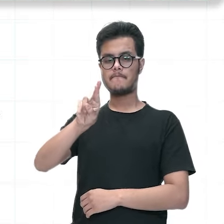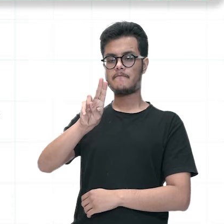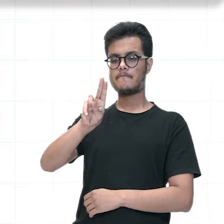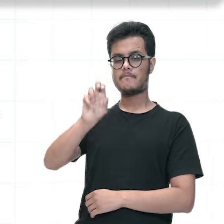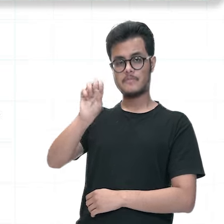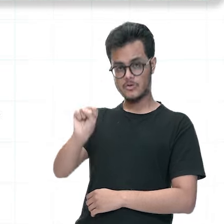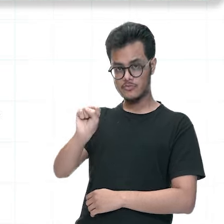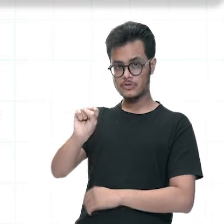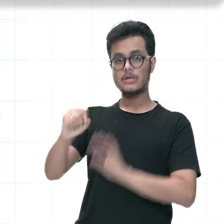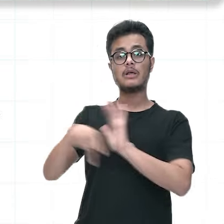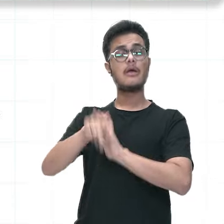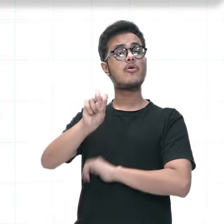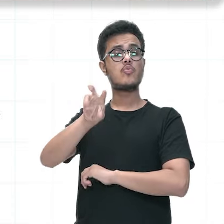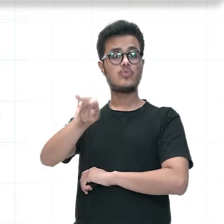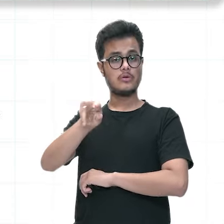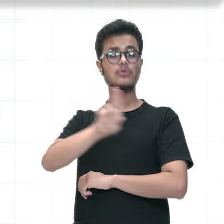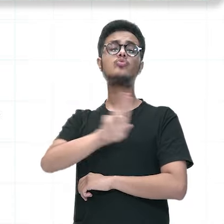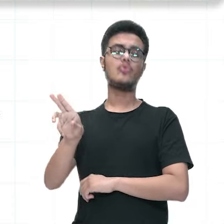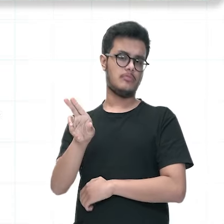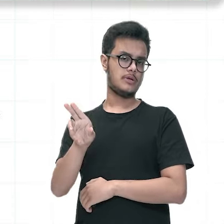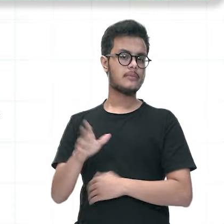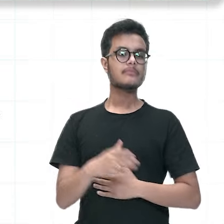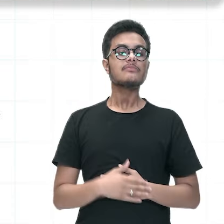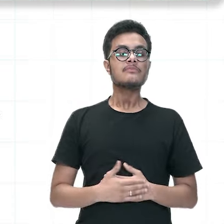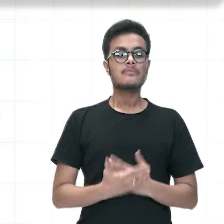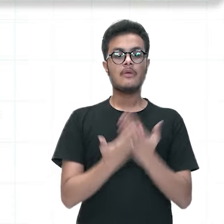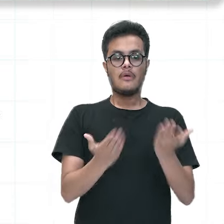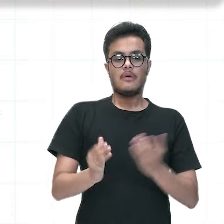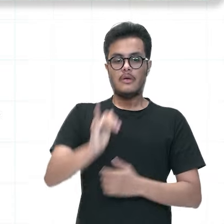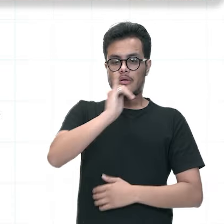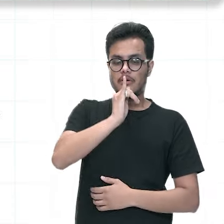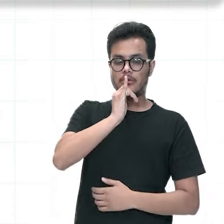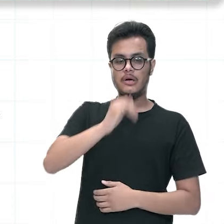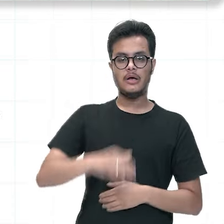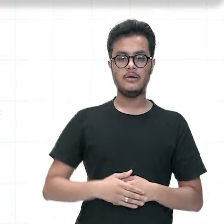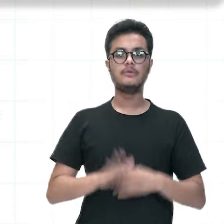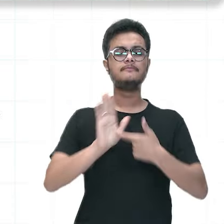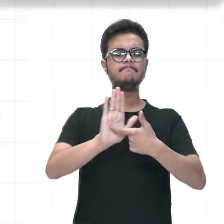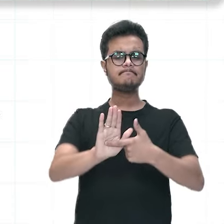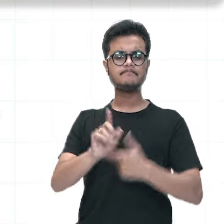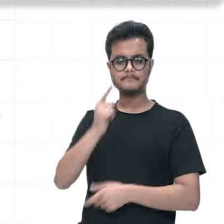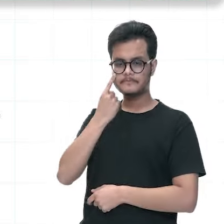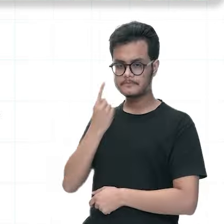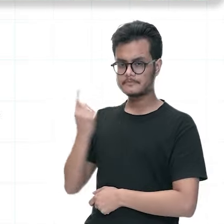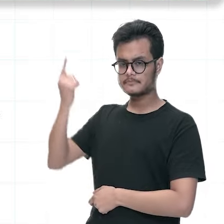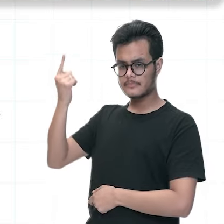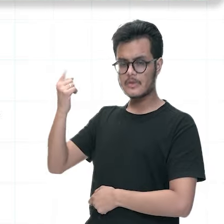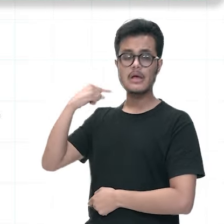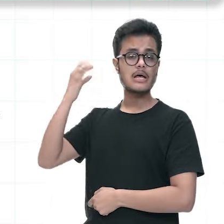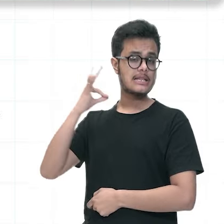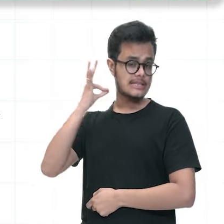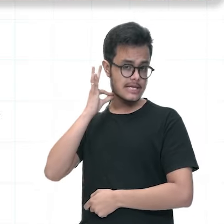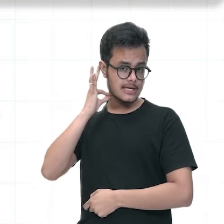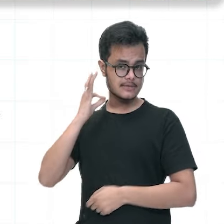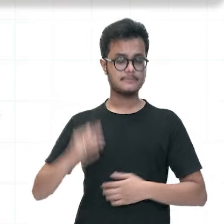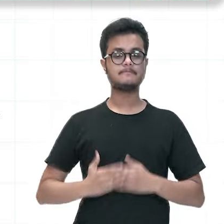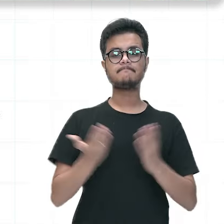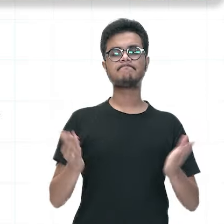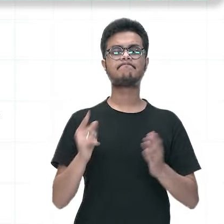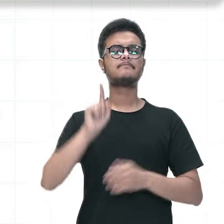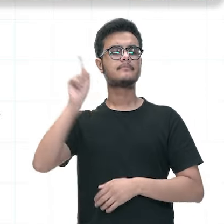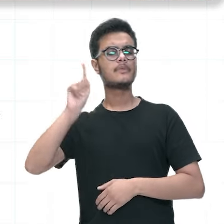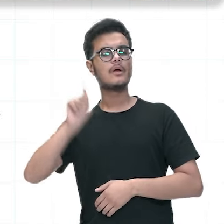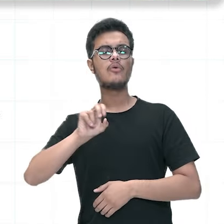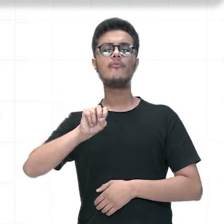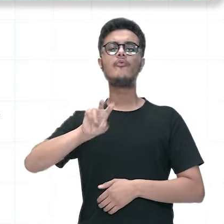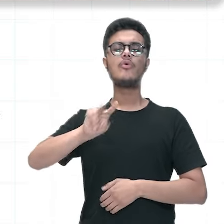Flavivírus. Então, você observa aí que esse vírus que aparece na imagem é o vírus da dengue, né? E esse vírus,